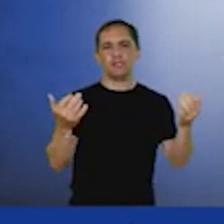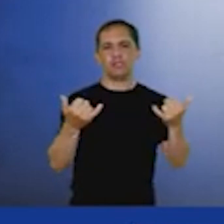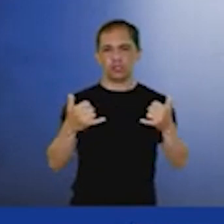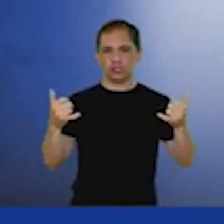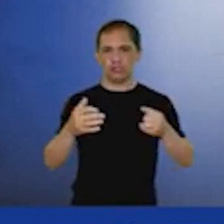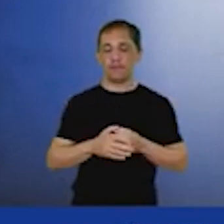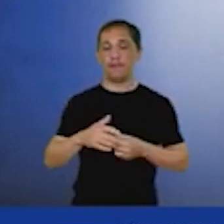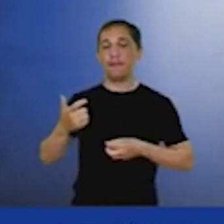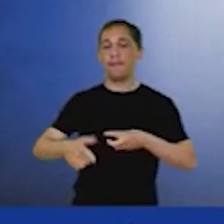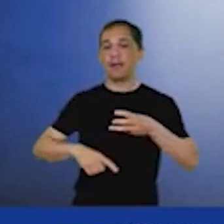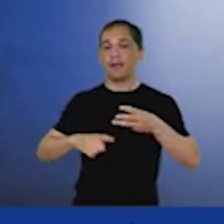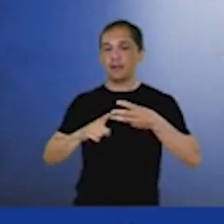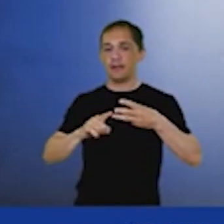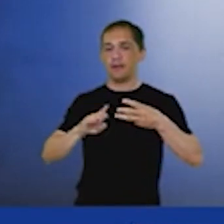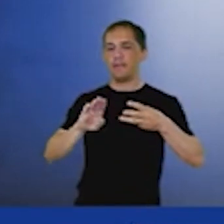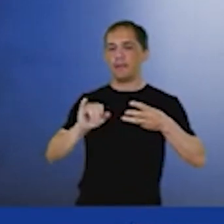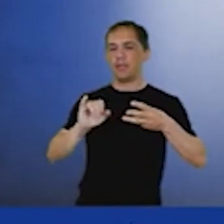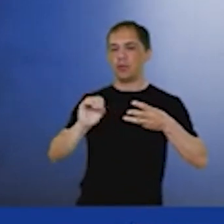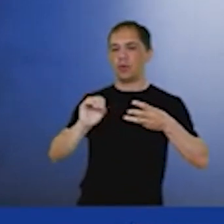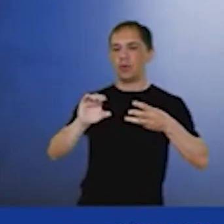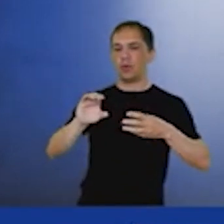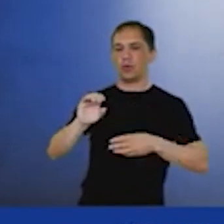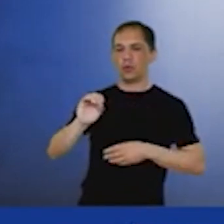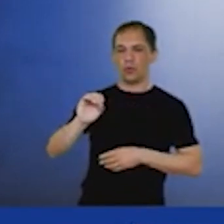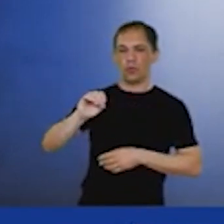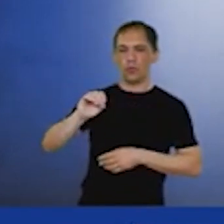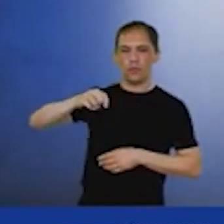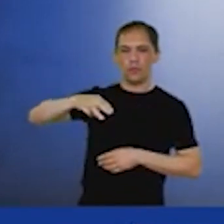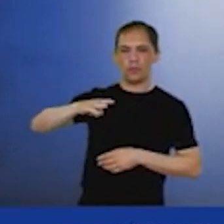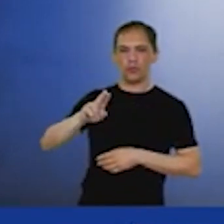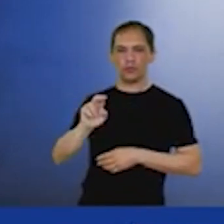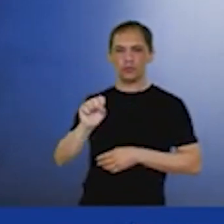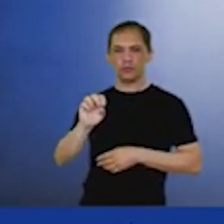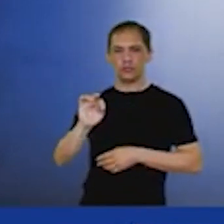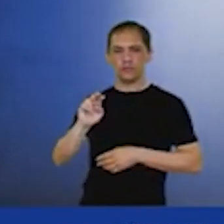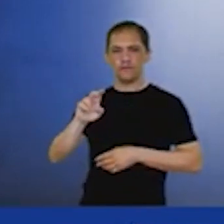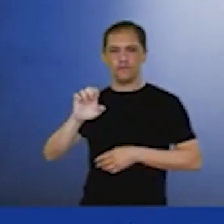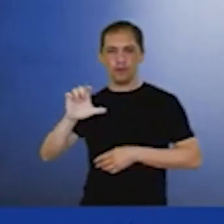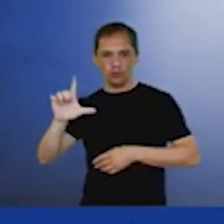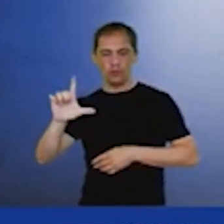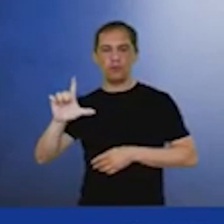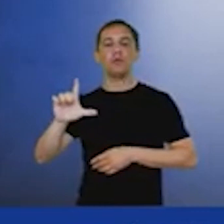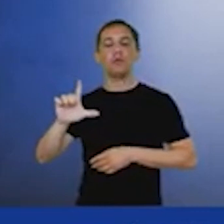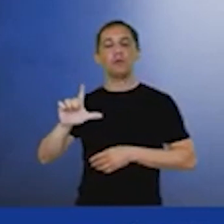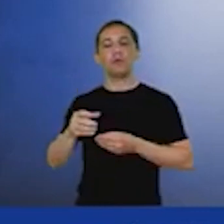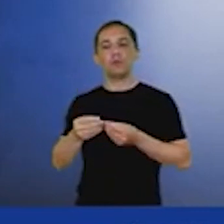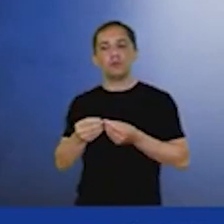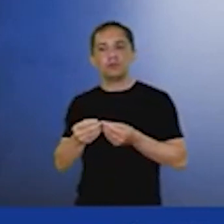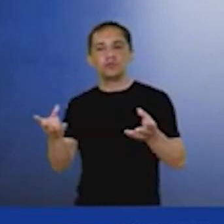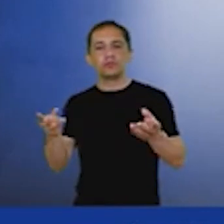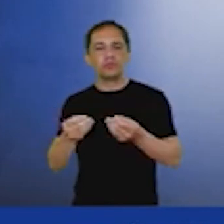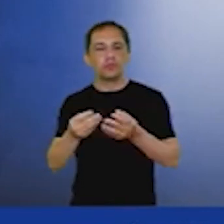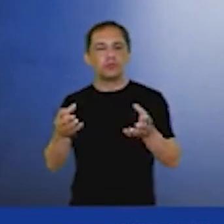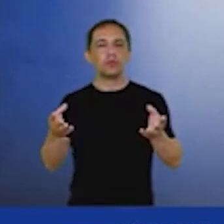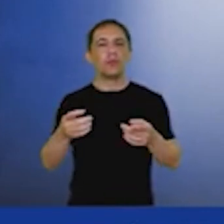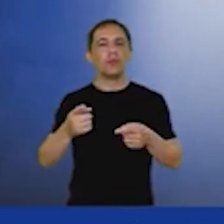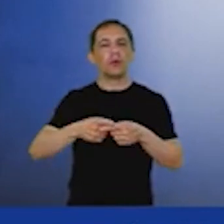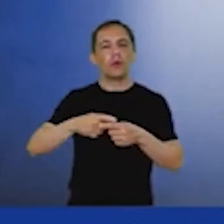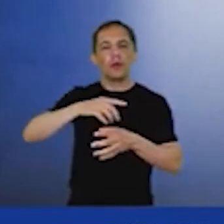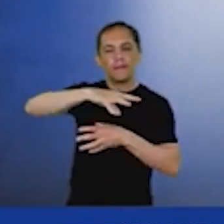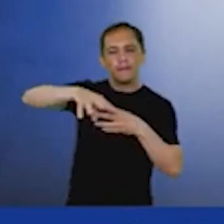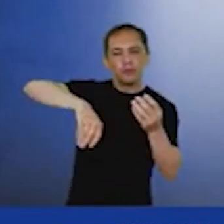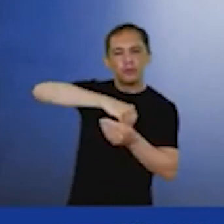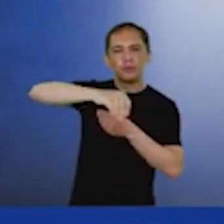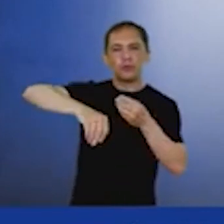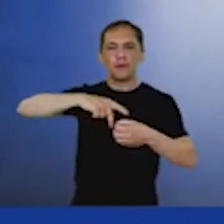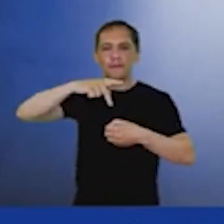em biocombustíveis e com isso a gente consegue uma transição energética gradual na nossa matriz de transporte, misturando petróleo